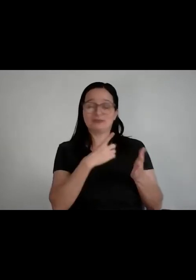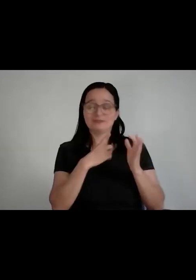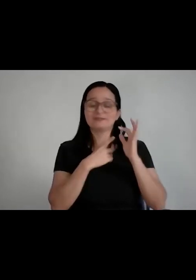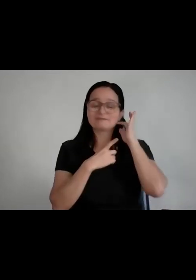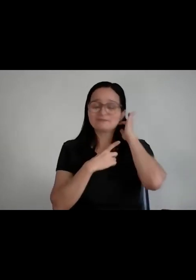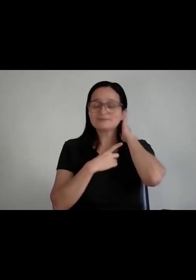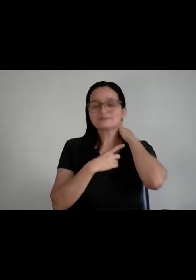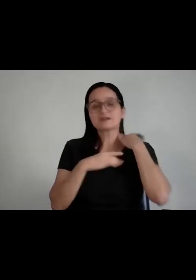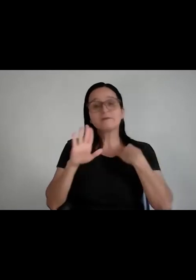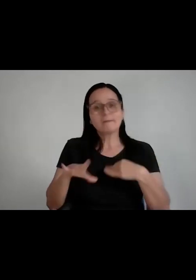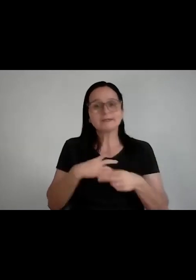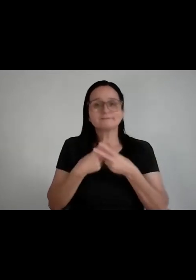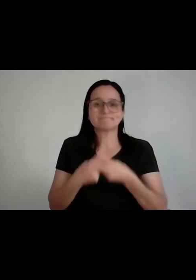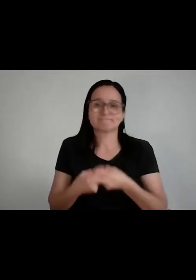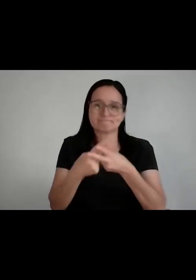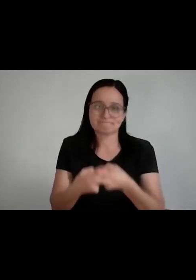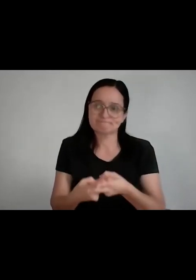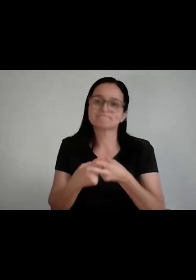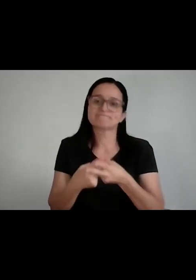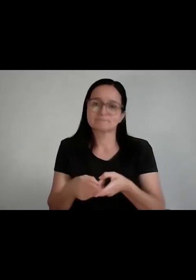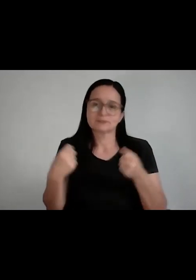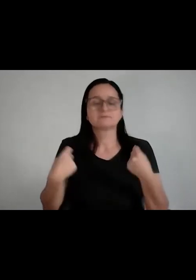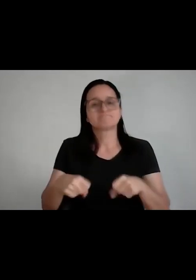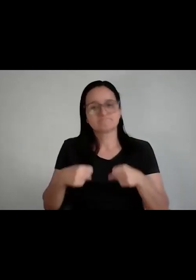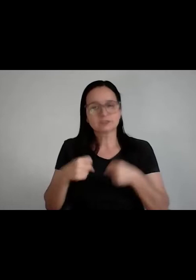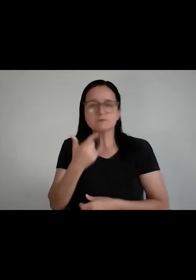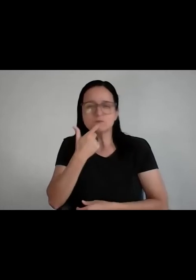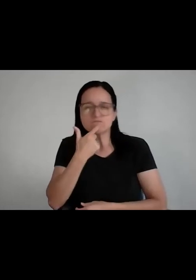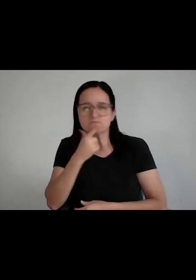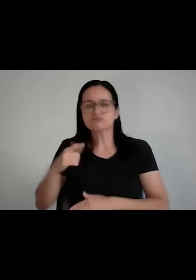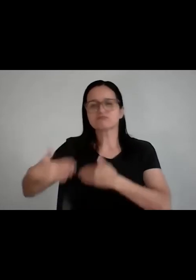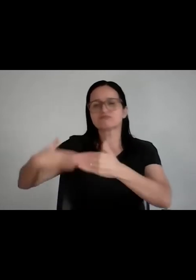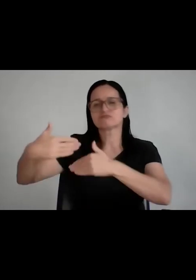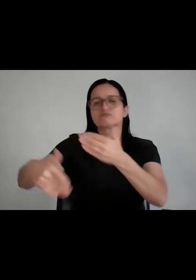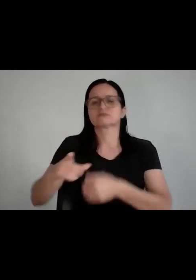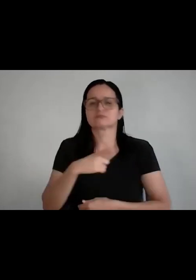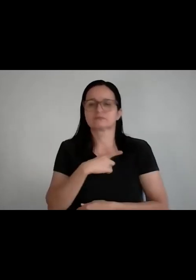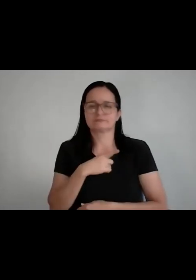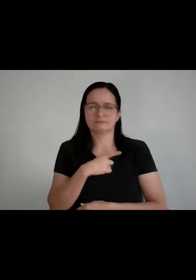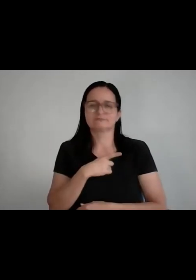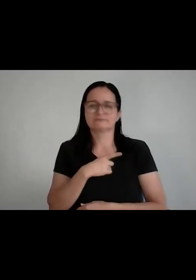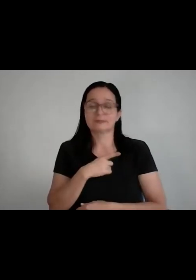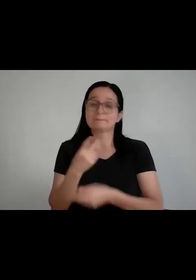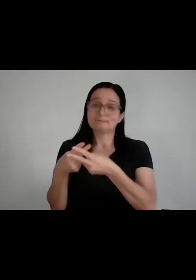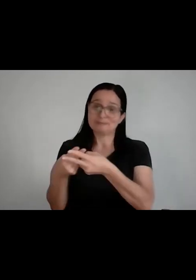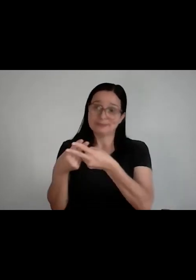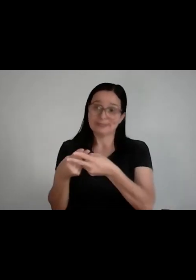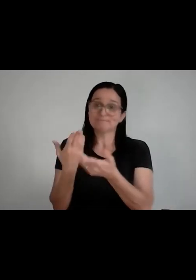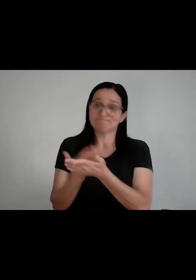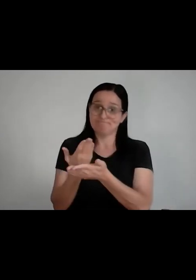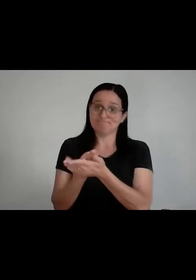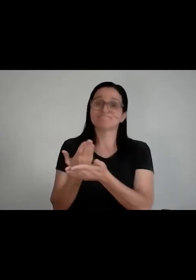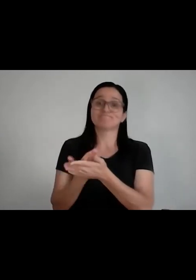um período de sacrifício mesmo, mas vocês vão ter o retorno disso daqui a pouco, tem que ter um pouco de paciência, tá?